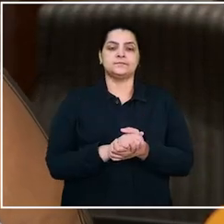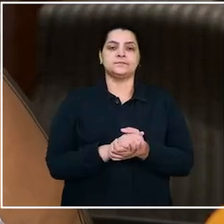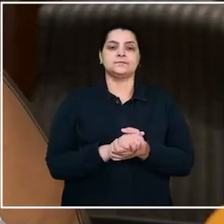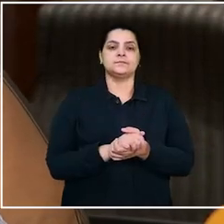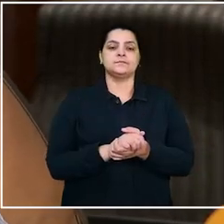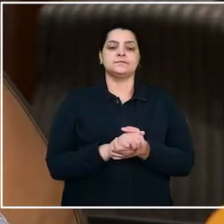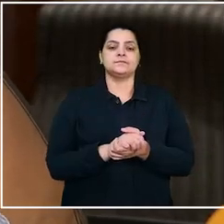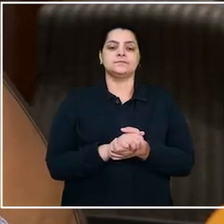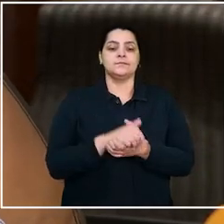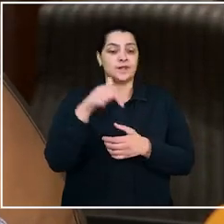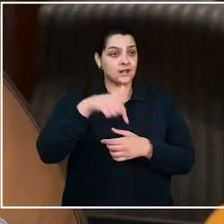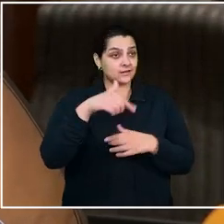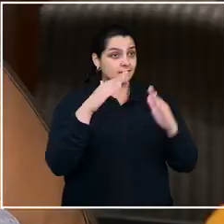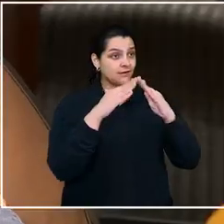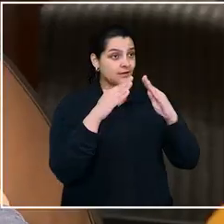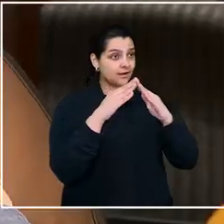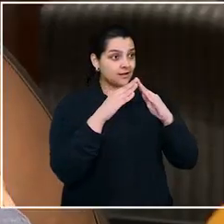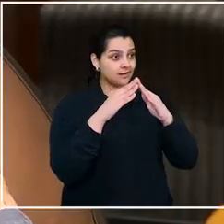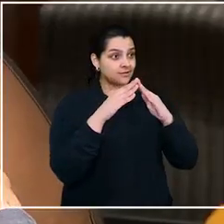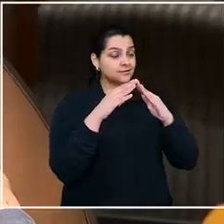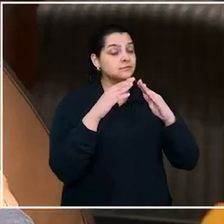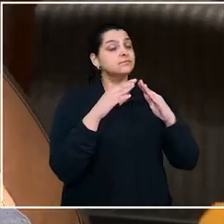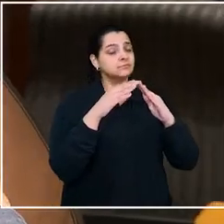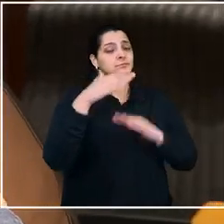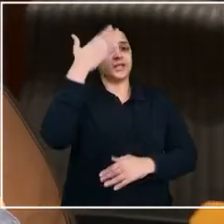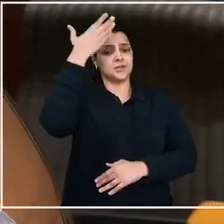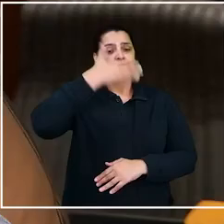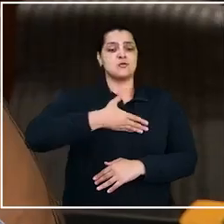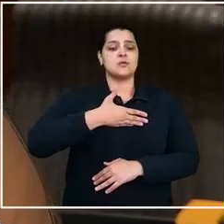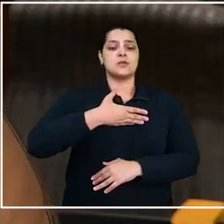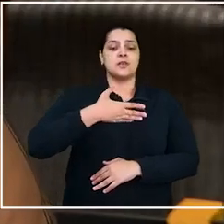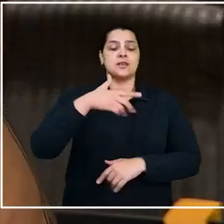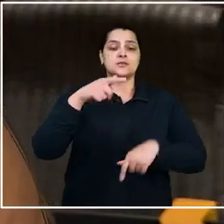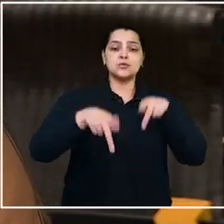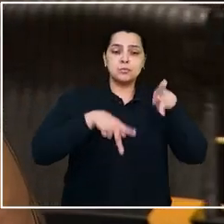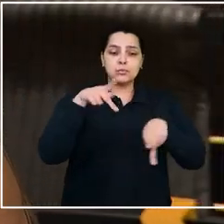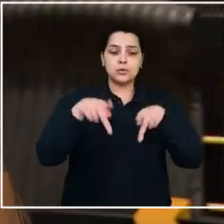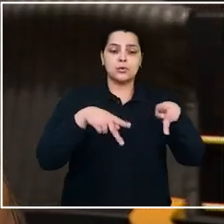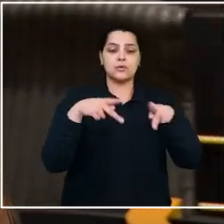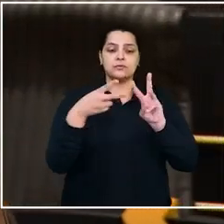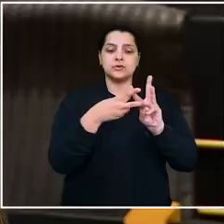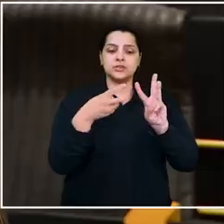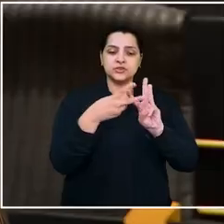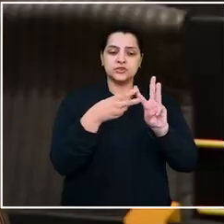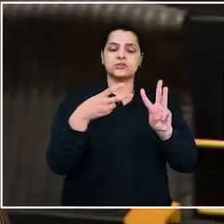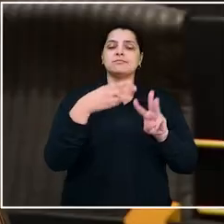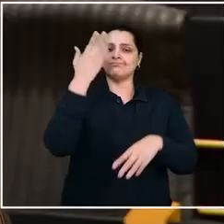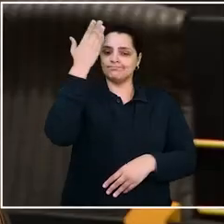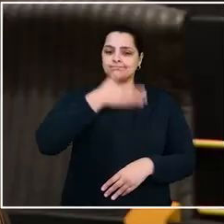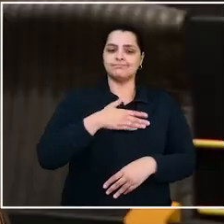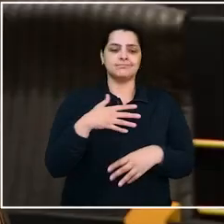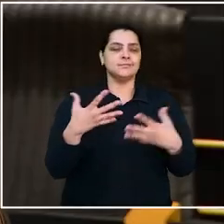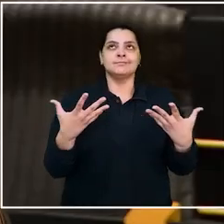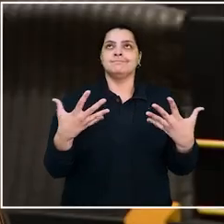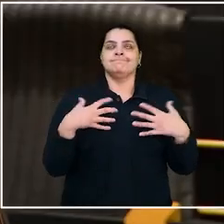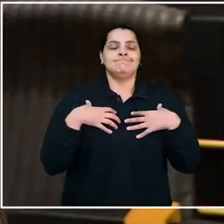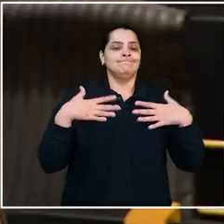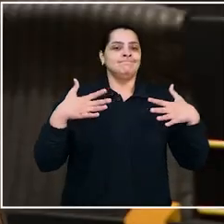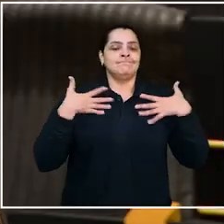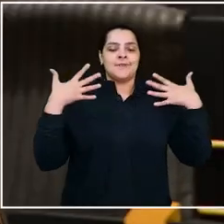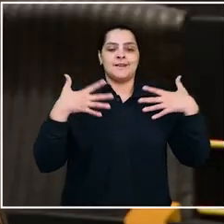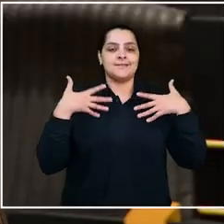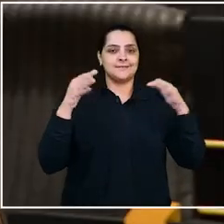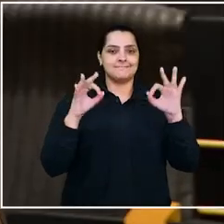casa estar reconhecendo, a valorização da luta dos povos indígenas, eu acho que é tudo,